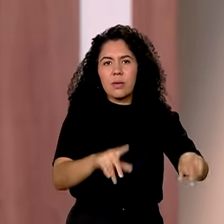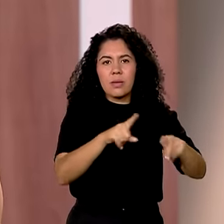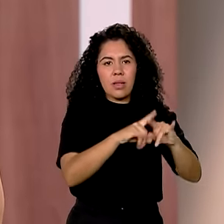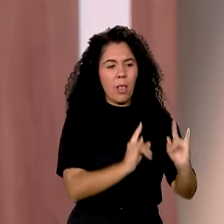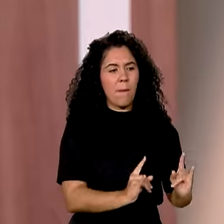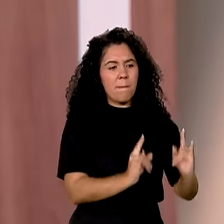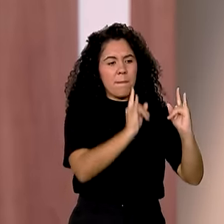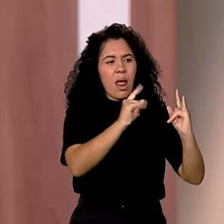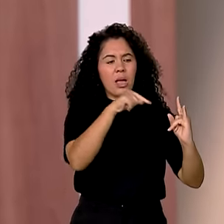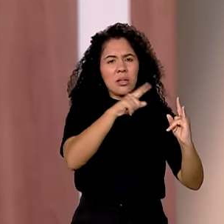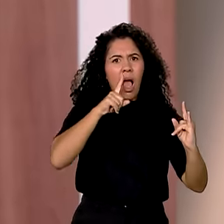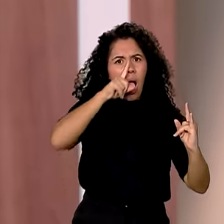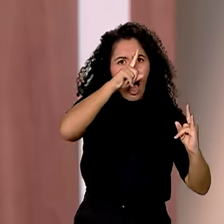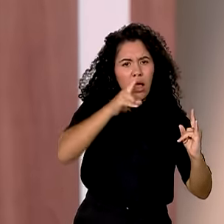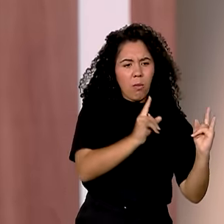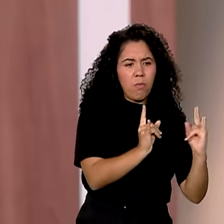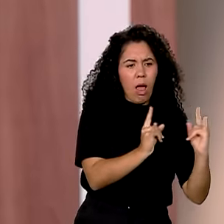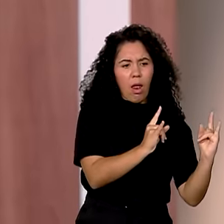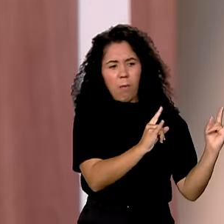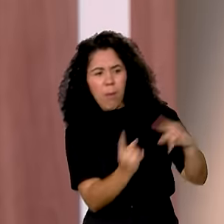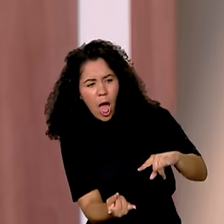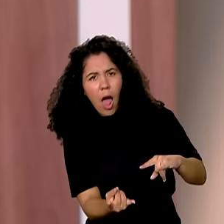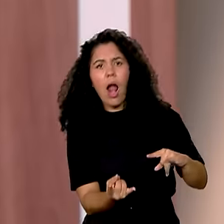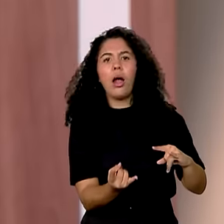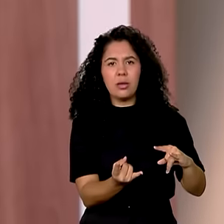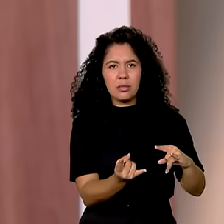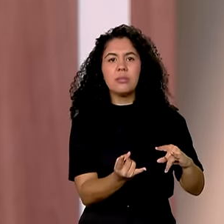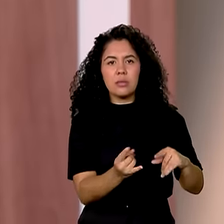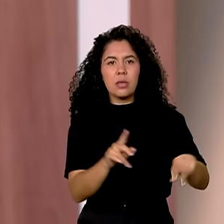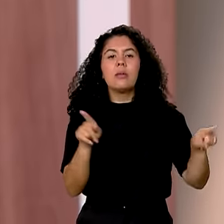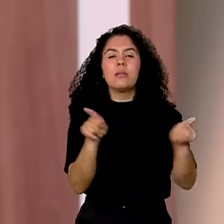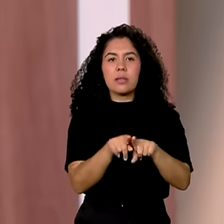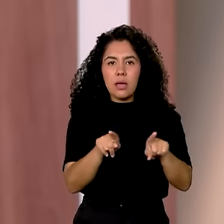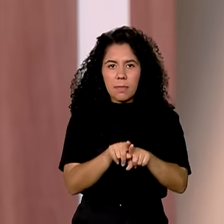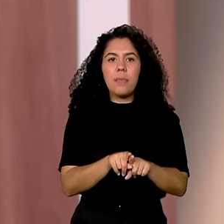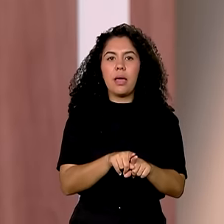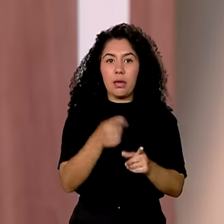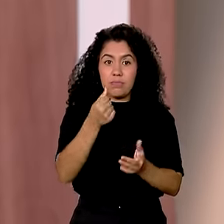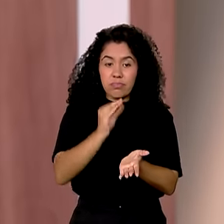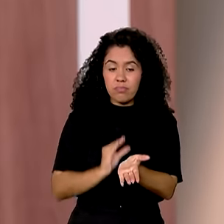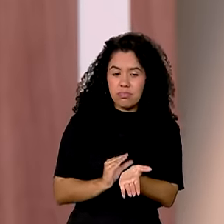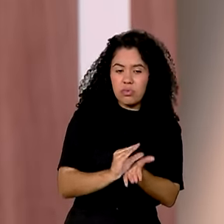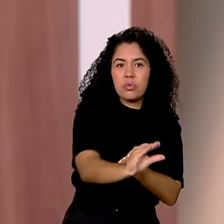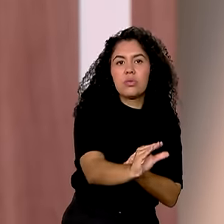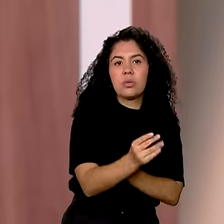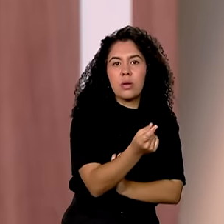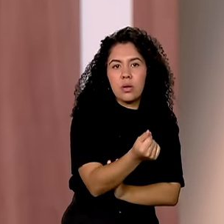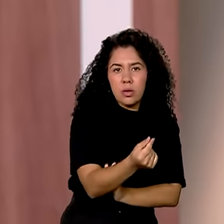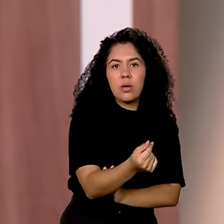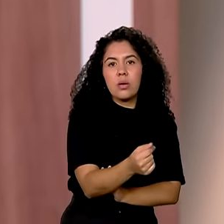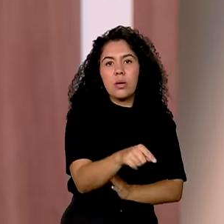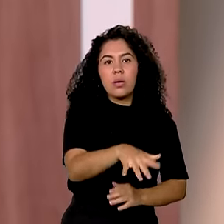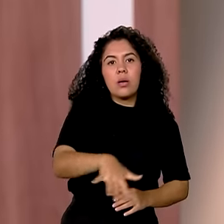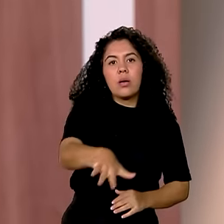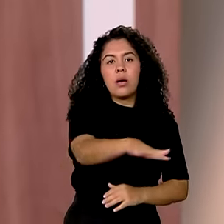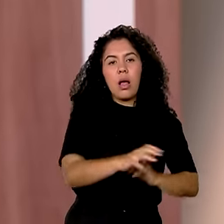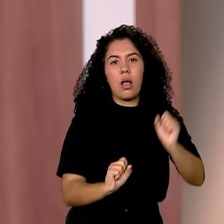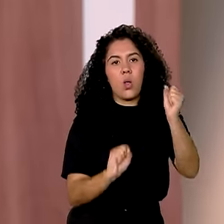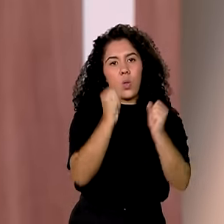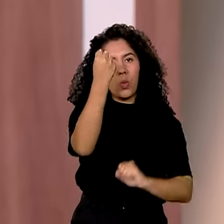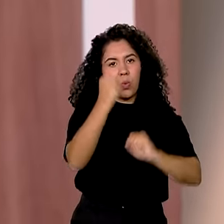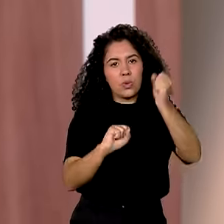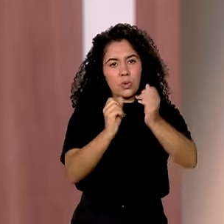com alto risco de desabamento na Grande Recife, além de assinar o repasse de recursos para o Complexo Industrial